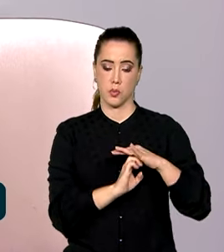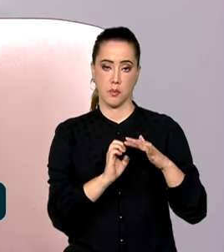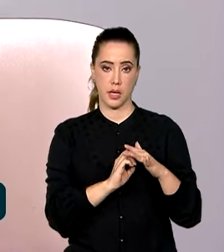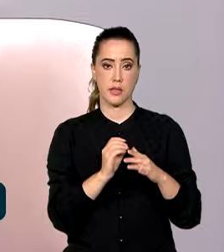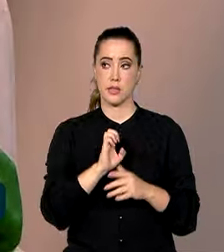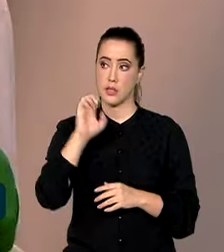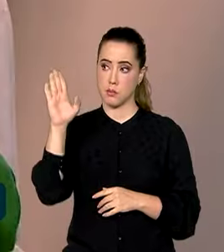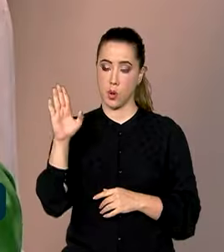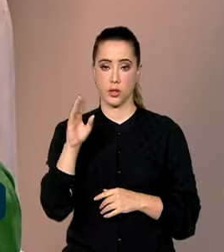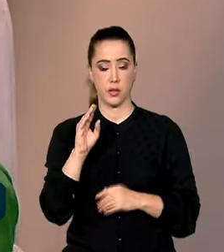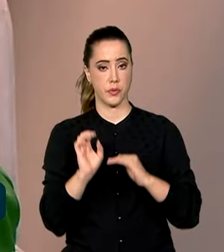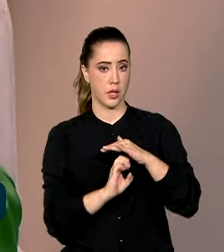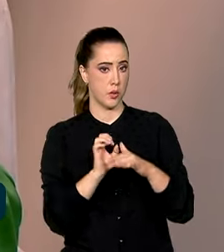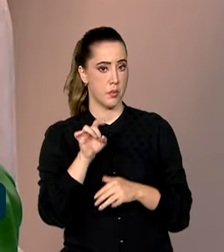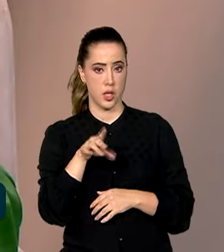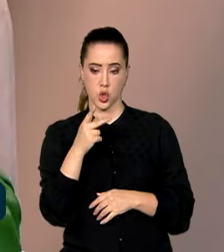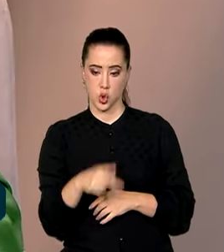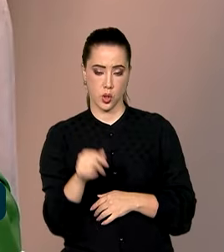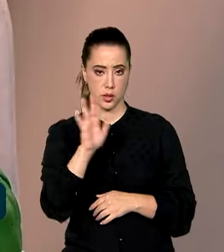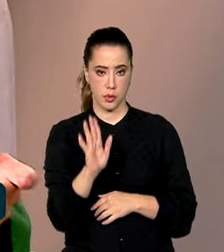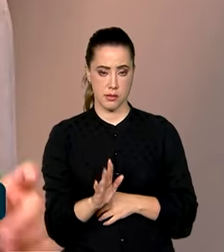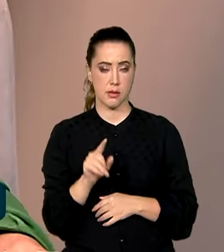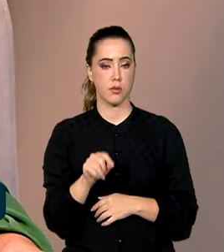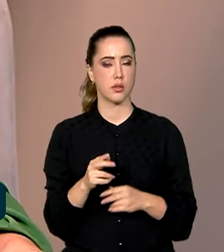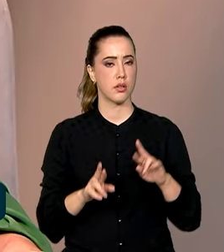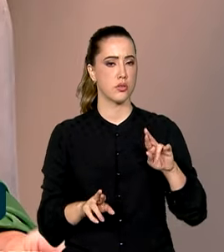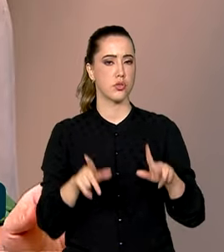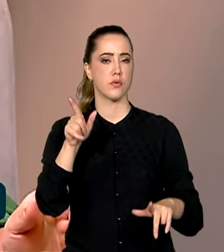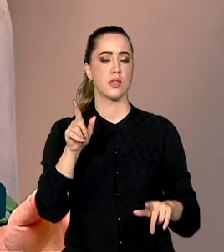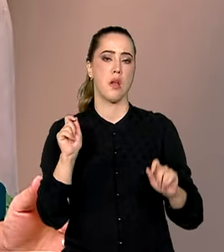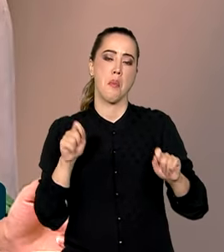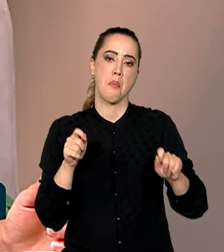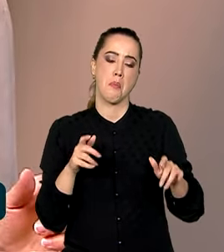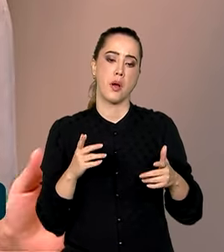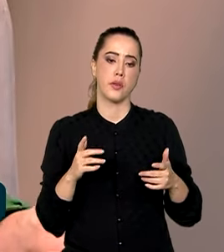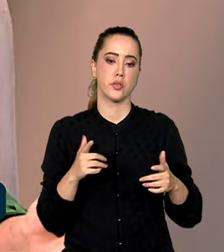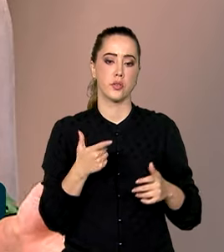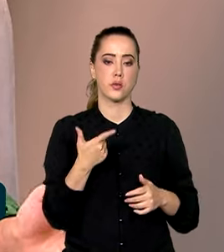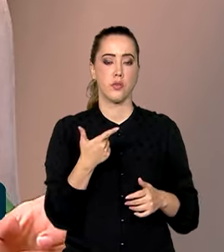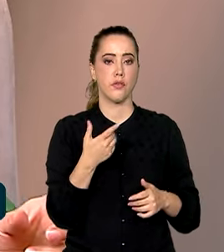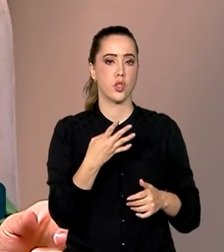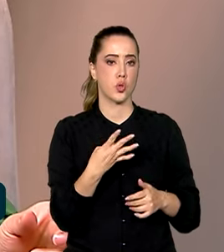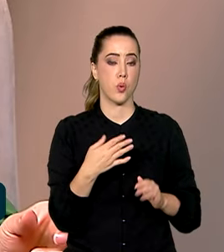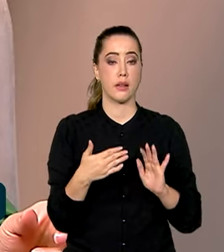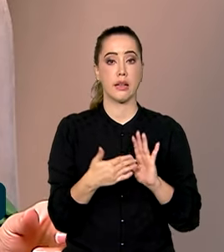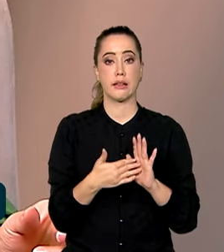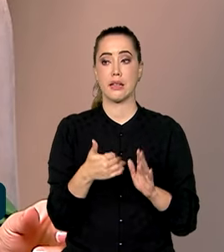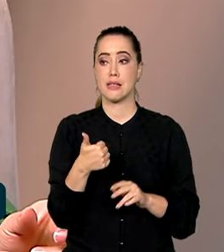que exporta e uma que atende apenas o mercado interno, essa diferença pode ser de 24% a